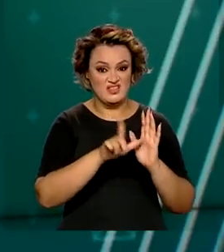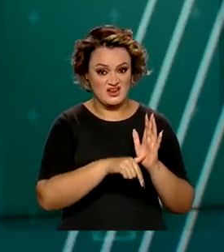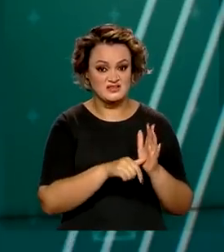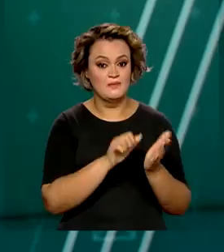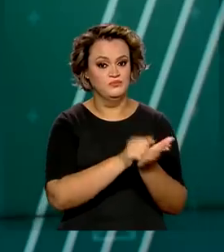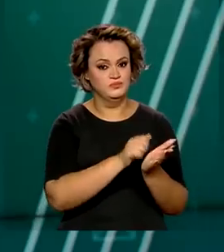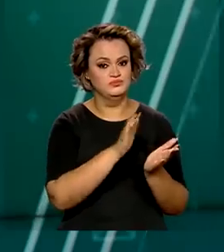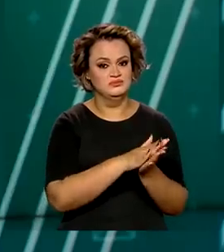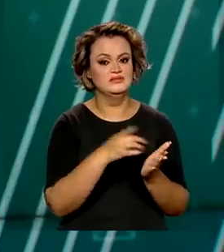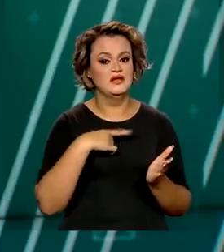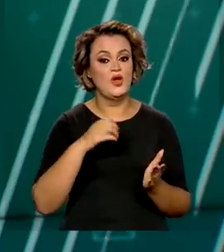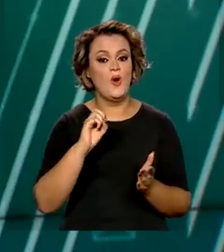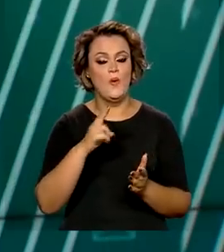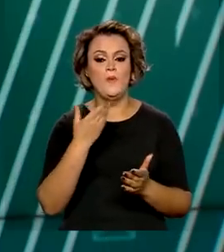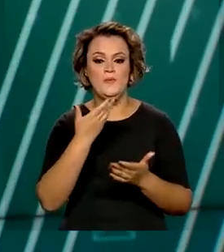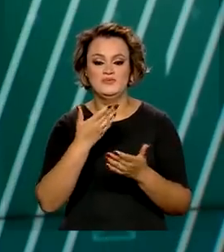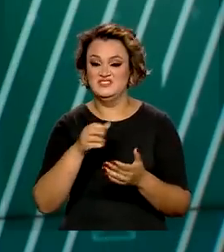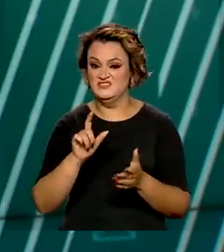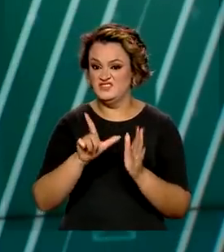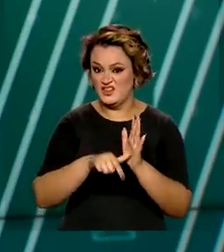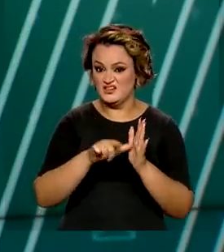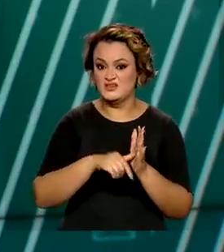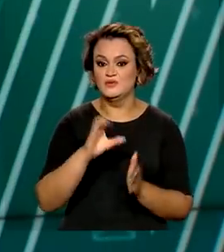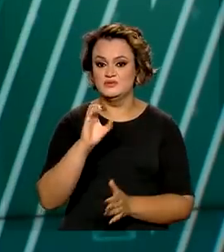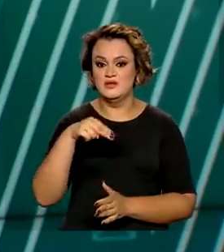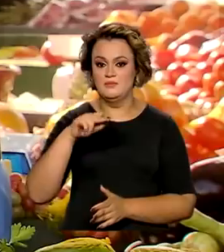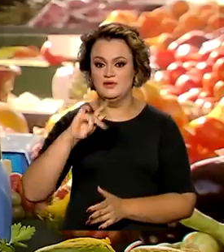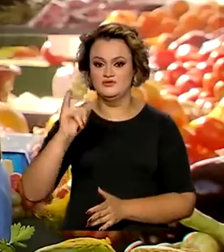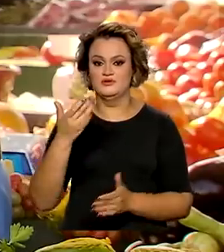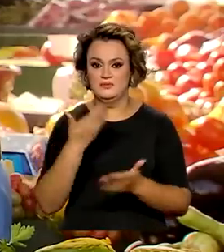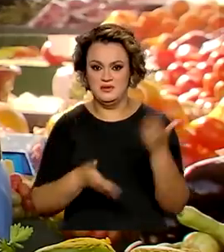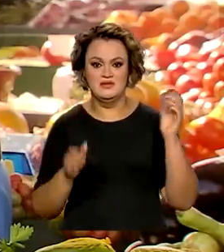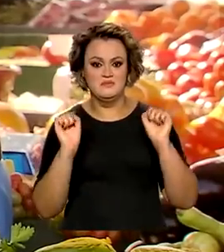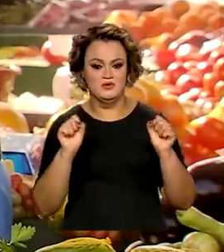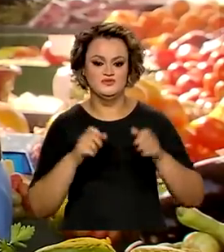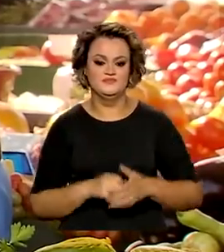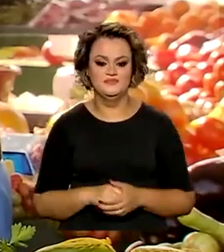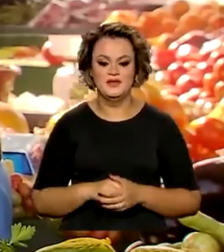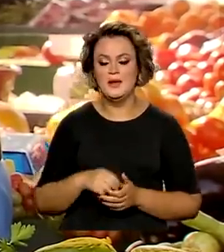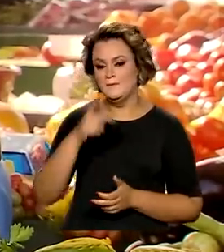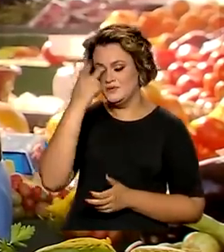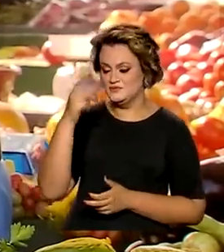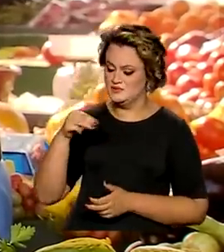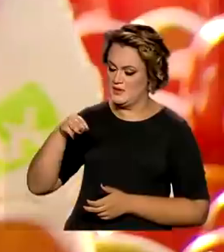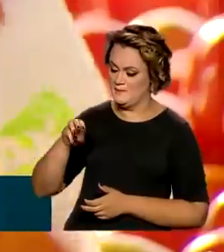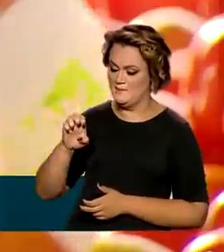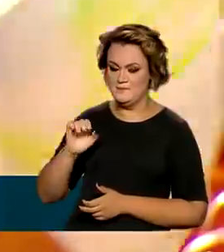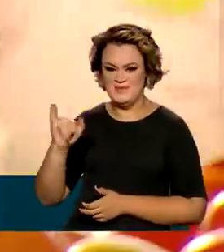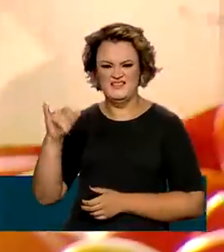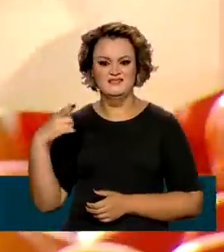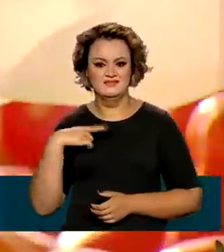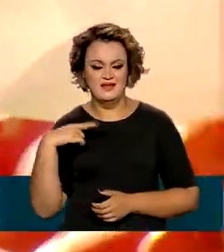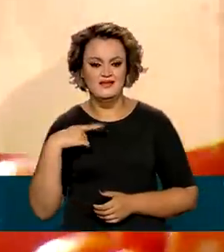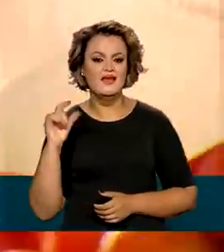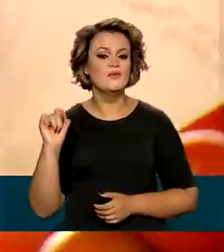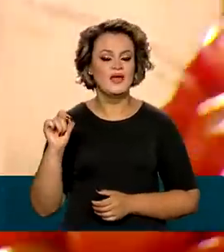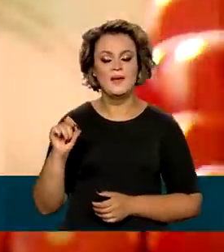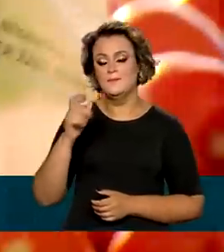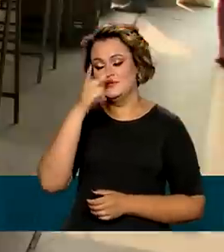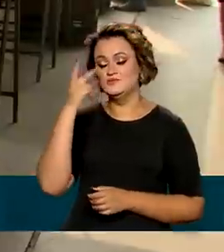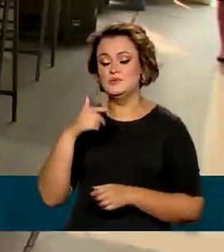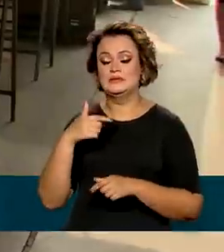resolver a pendência pode ter o CNPJ cancelado. Microempreendedores individuais são aqueles profissionais